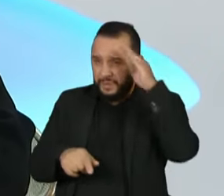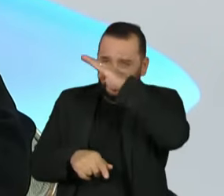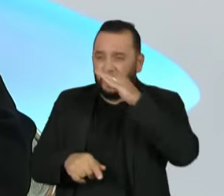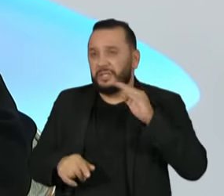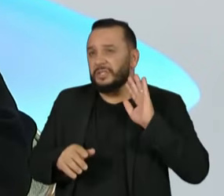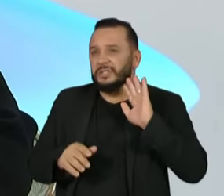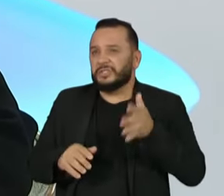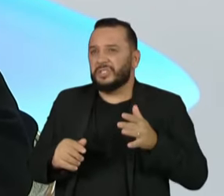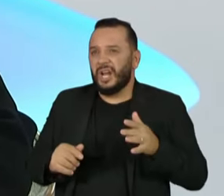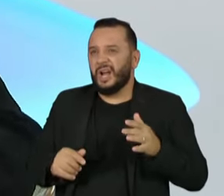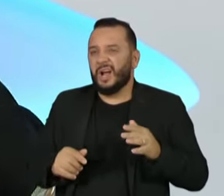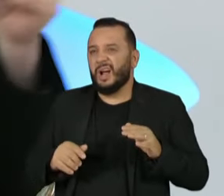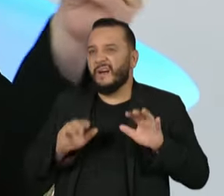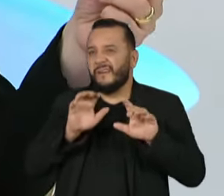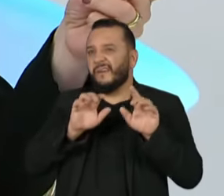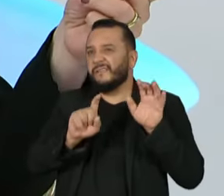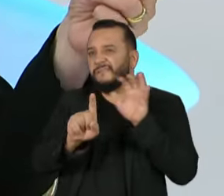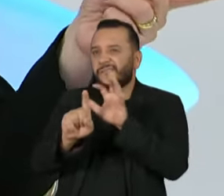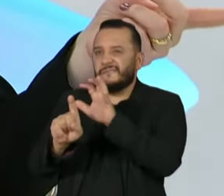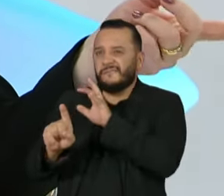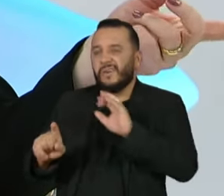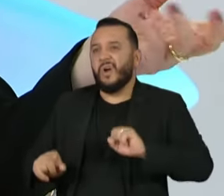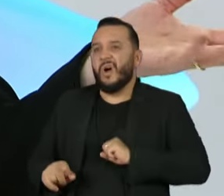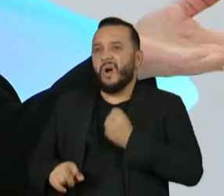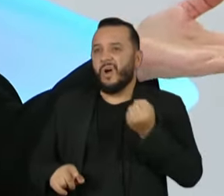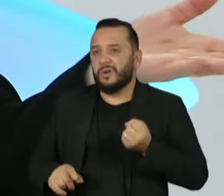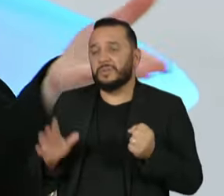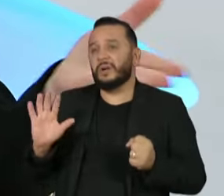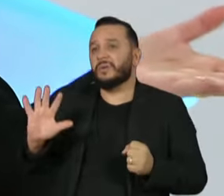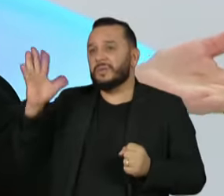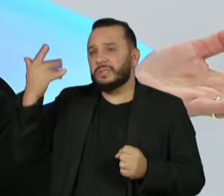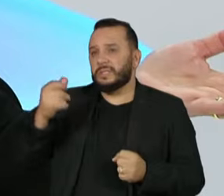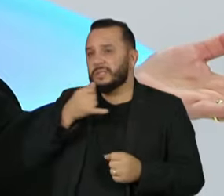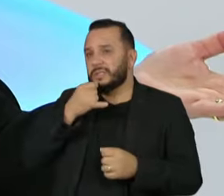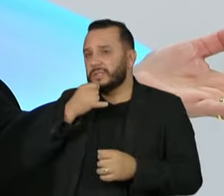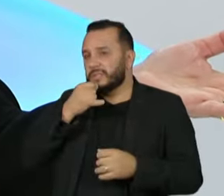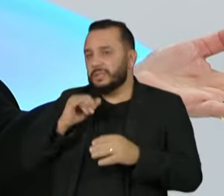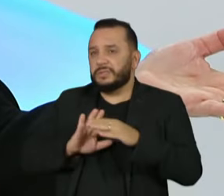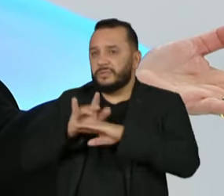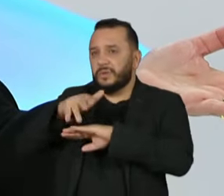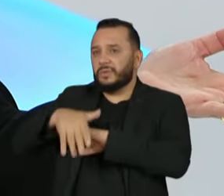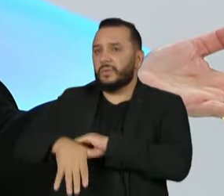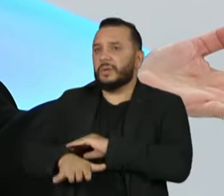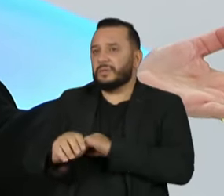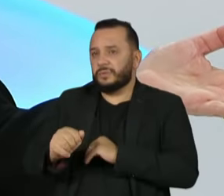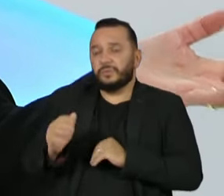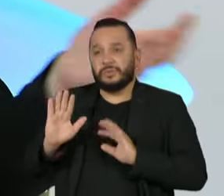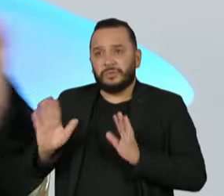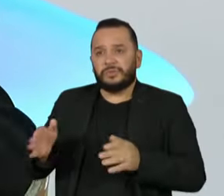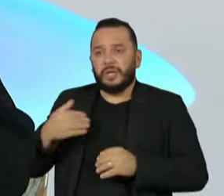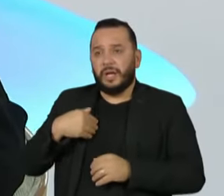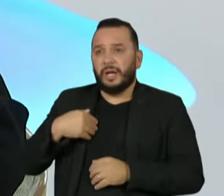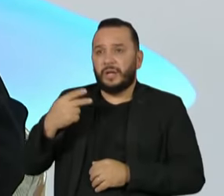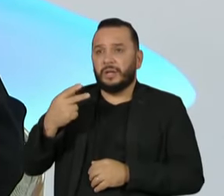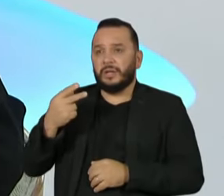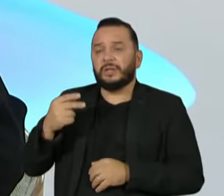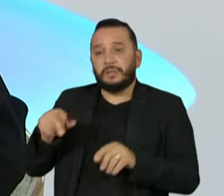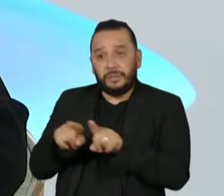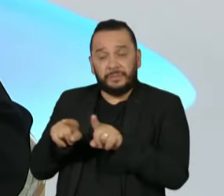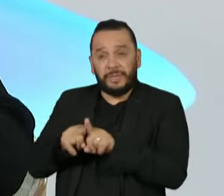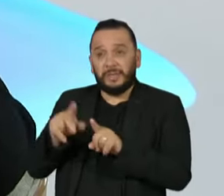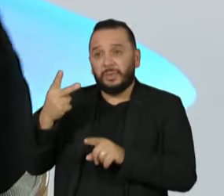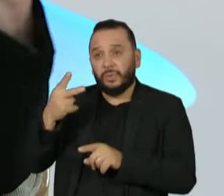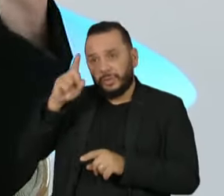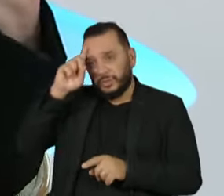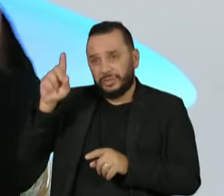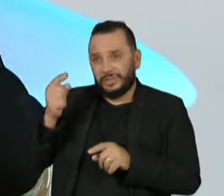episódio lamentável em Foz do Iguaçu e que hoje, agora, foi noticiada, dois dias atrás, tirou a